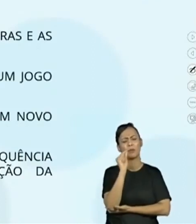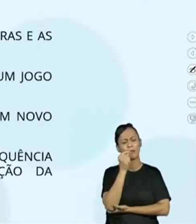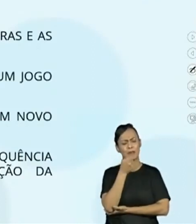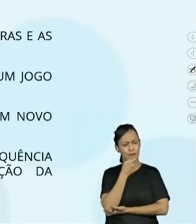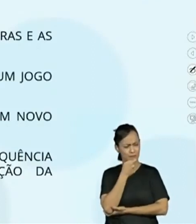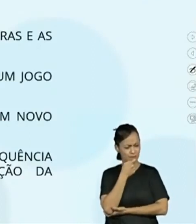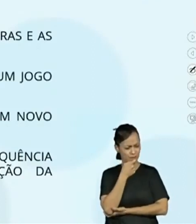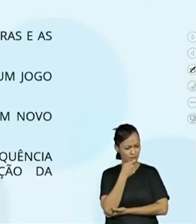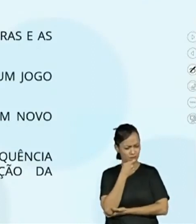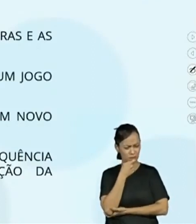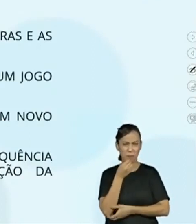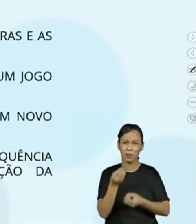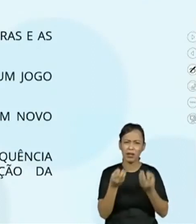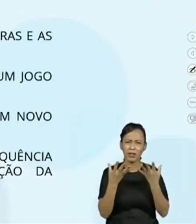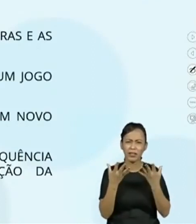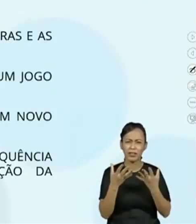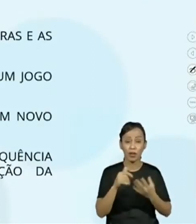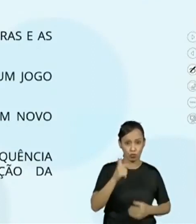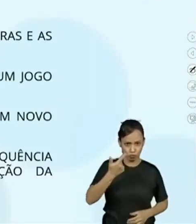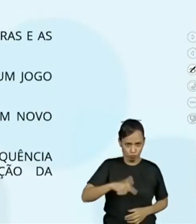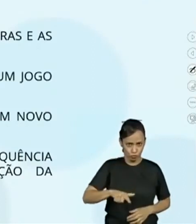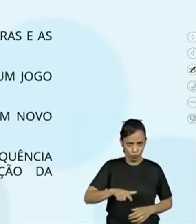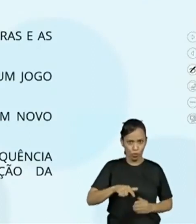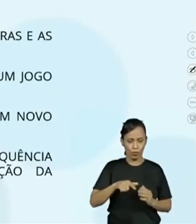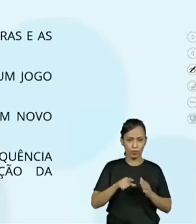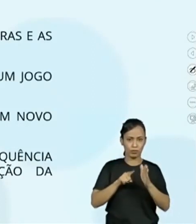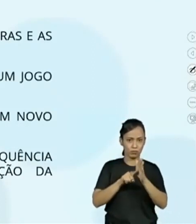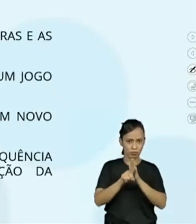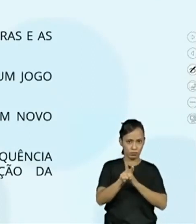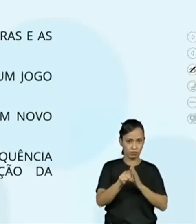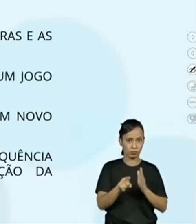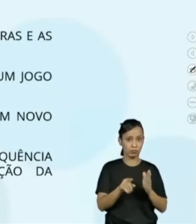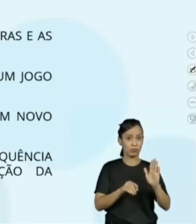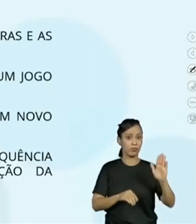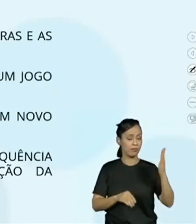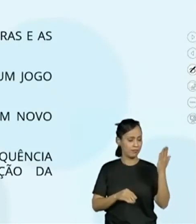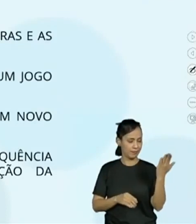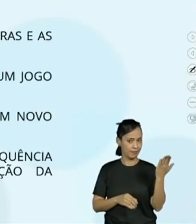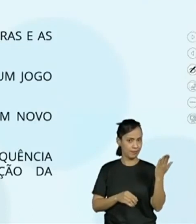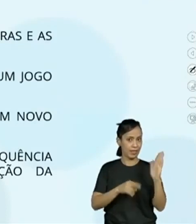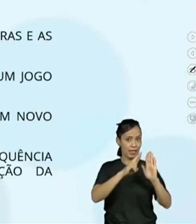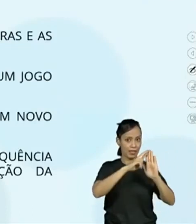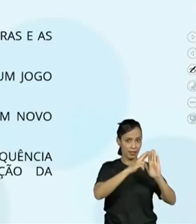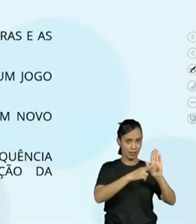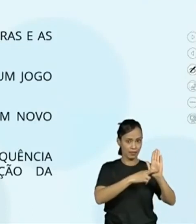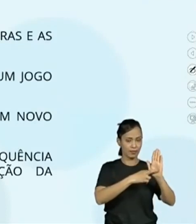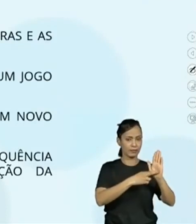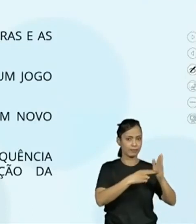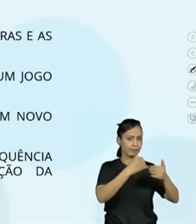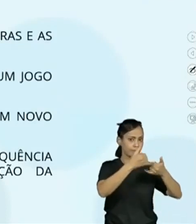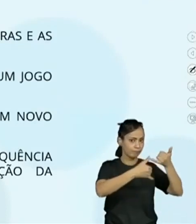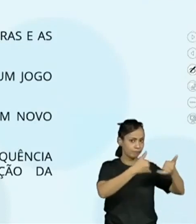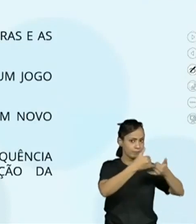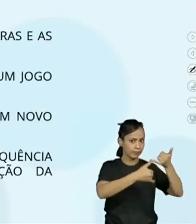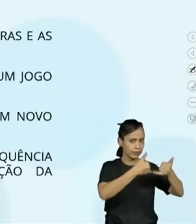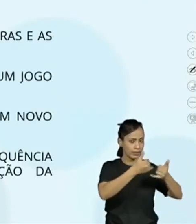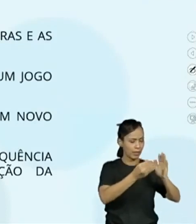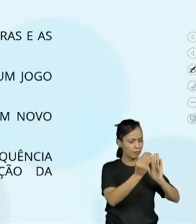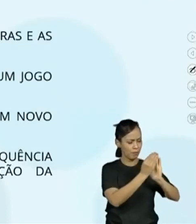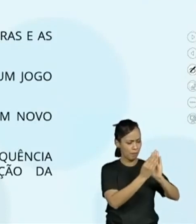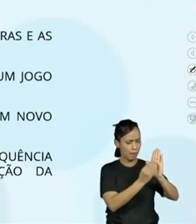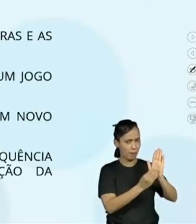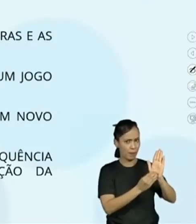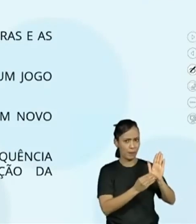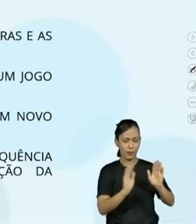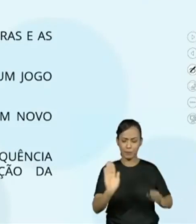Vou ler novamente. Gente, ó. Vou ler novamente. Podemos dizer que as regras de brincadeiras e as